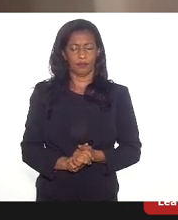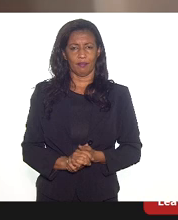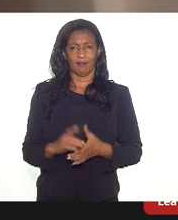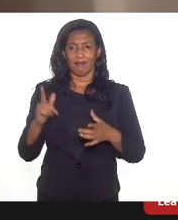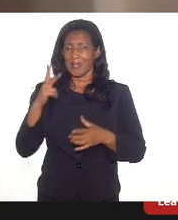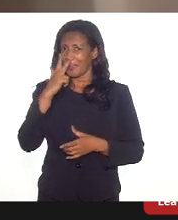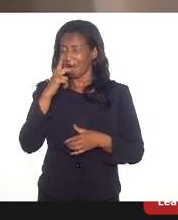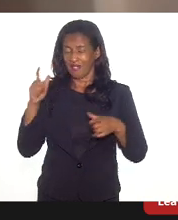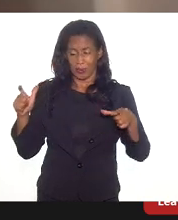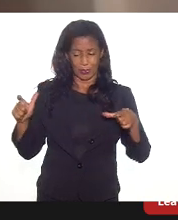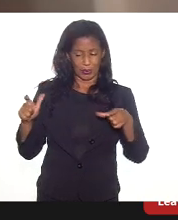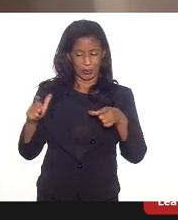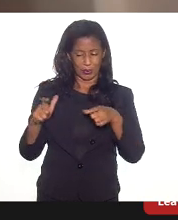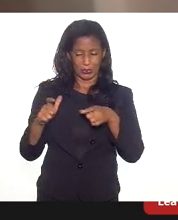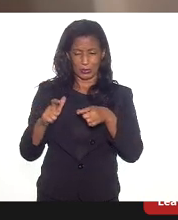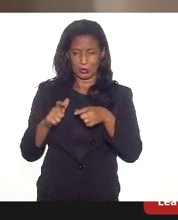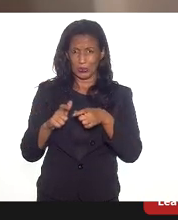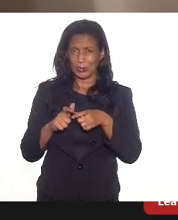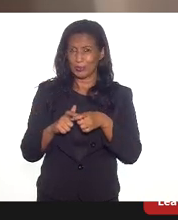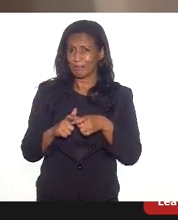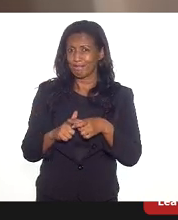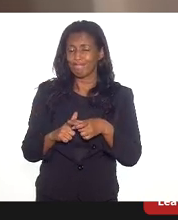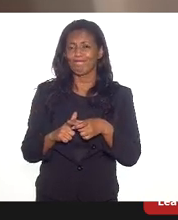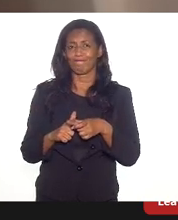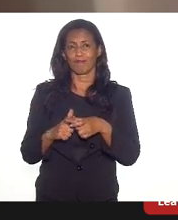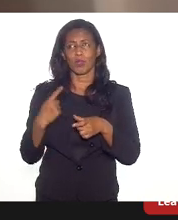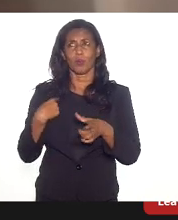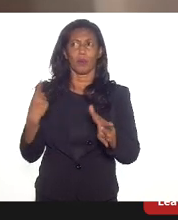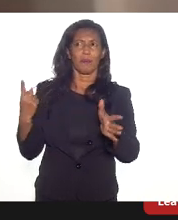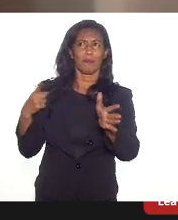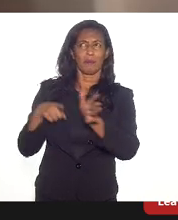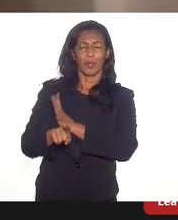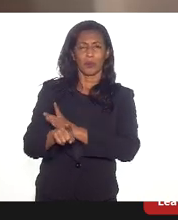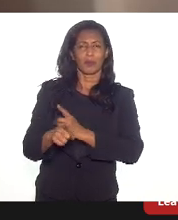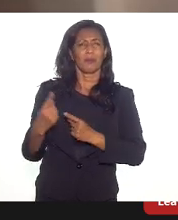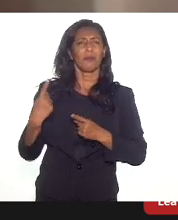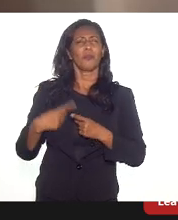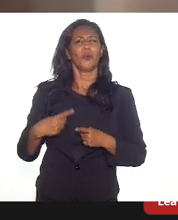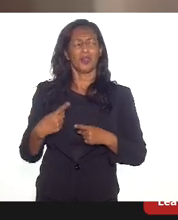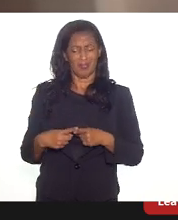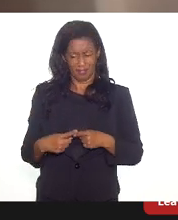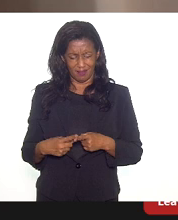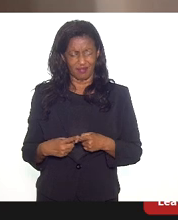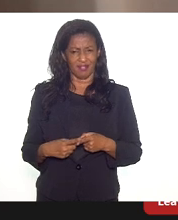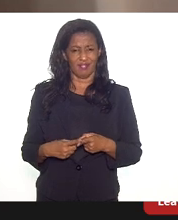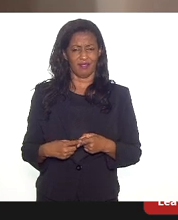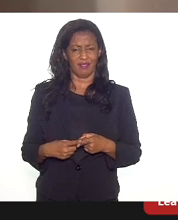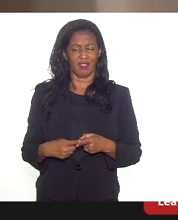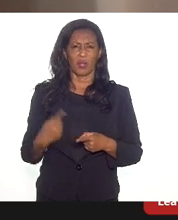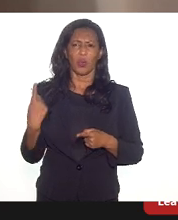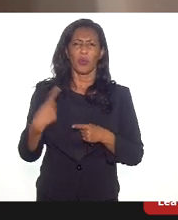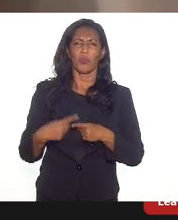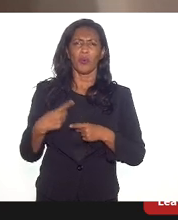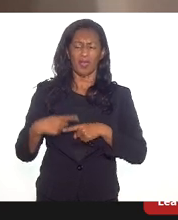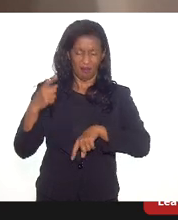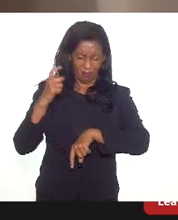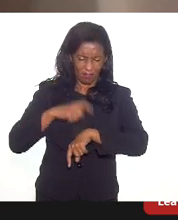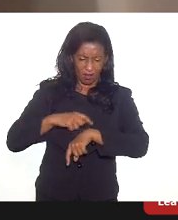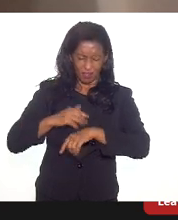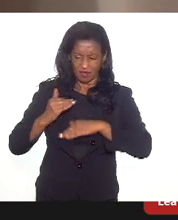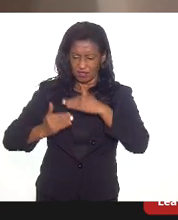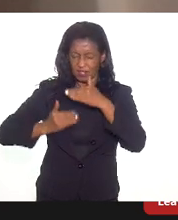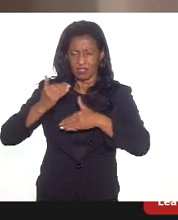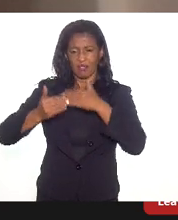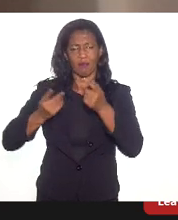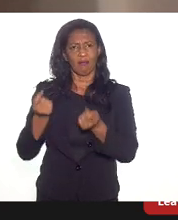cresce, e uma pergunta que a gente tem procurado fazer por que isso, por que dessa falta de dinamismo econômico, por que